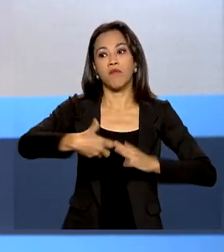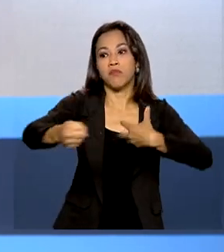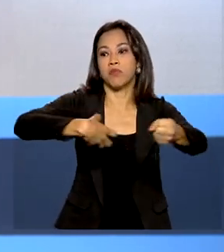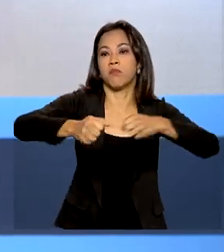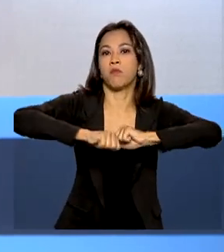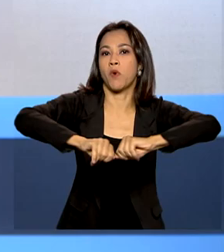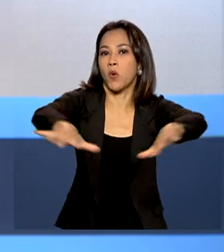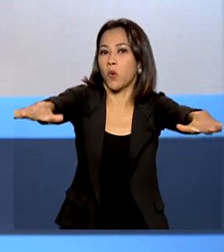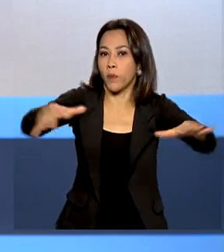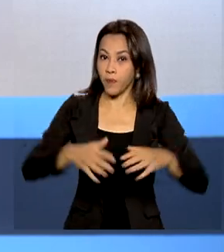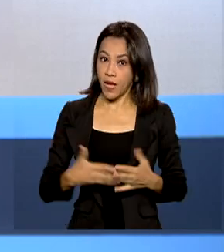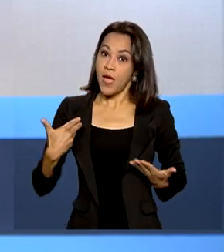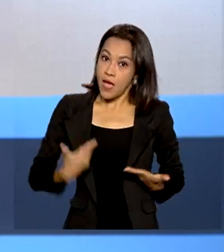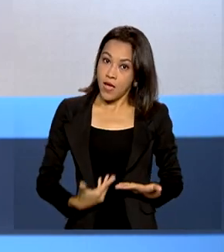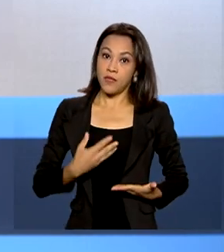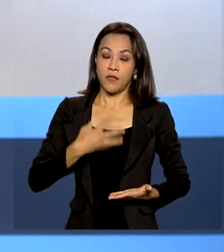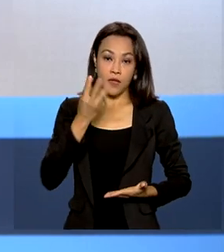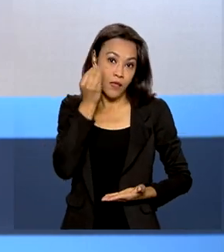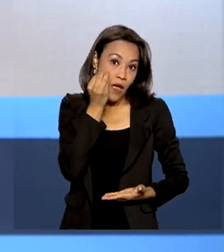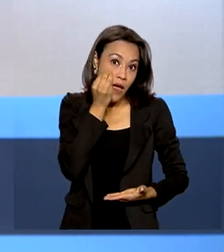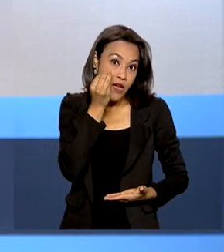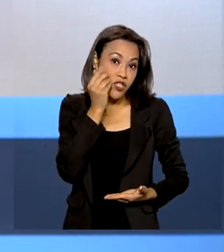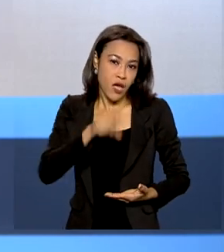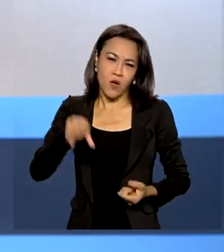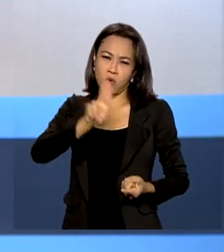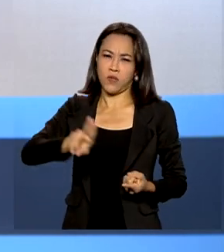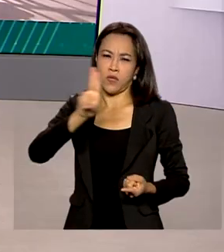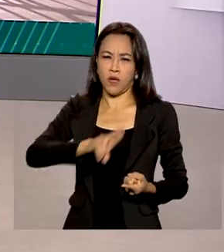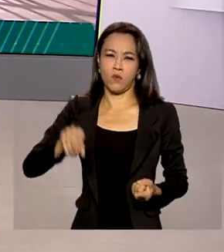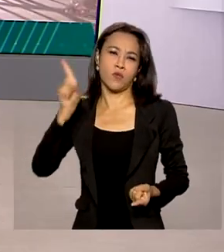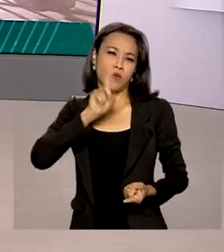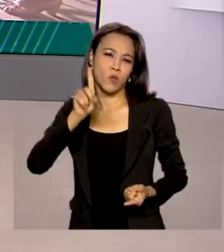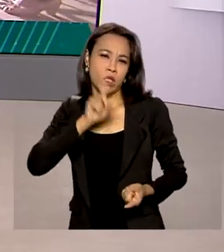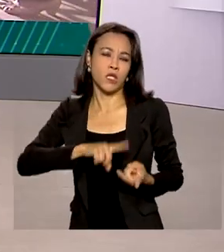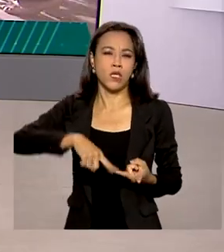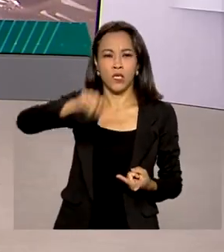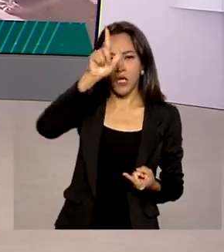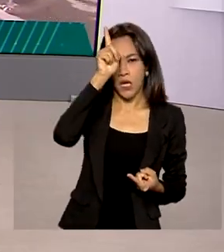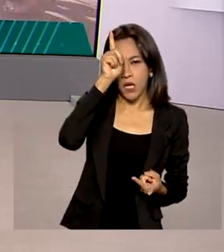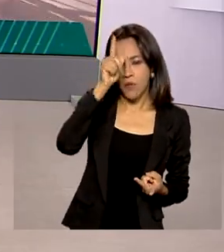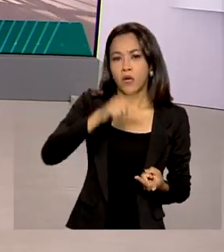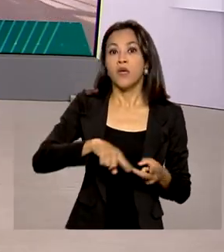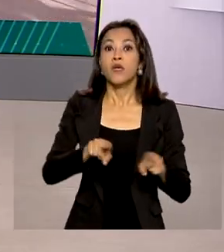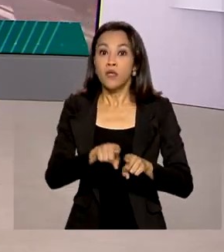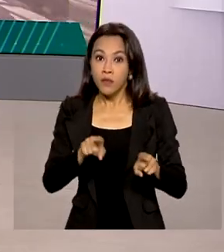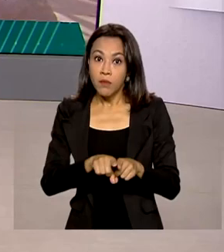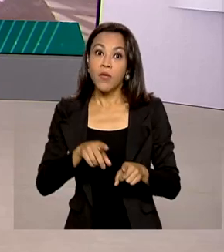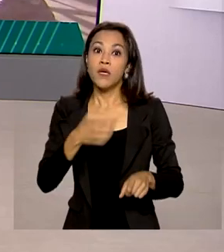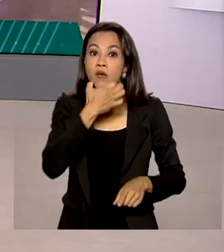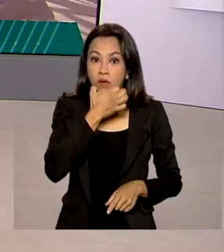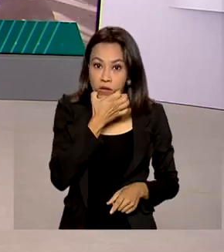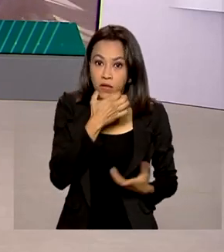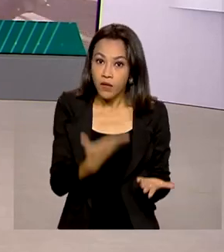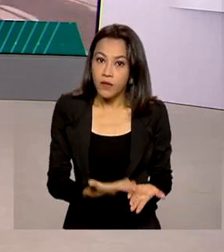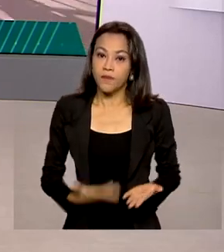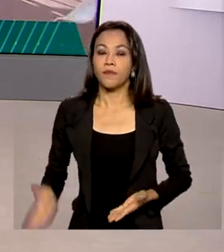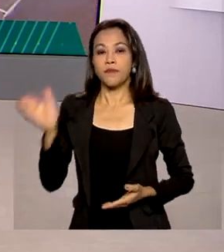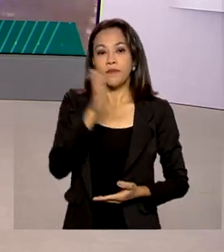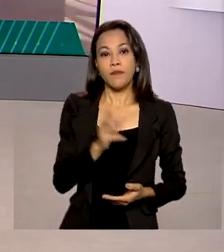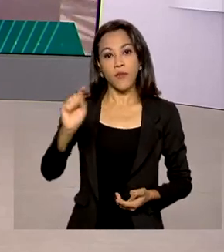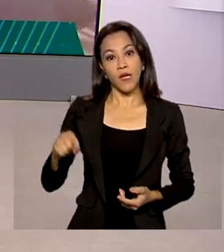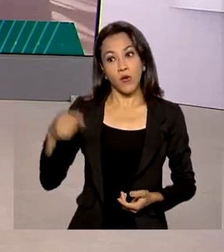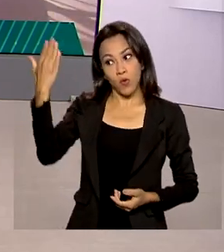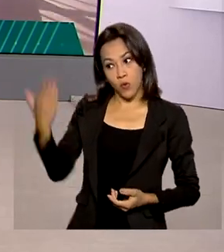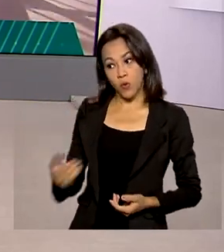autoteste já é utilizado nos Estados Unidos, Alemanha e Reino Unido. O ministro da Saúde, Marcelo Queiroga, após reunião com o presidente